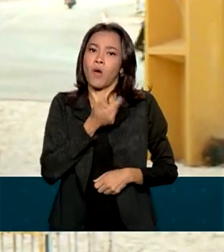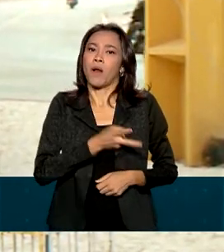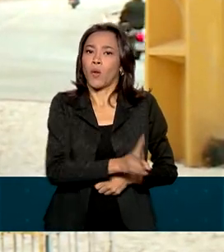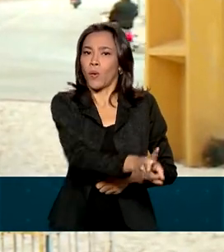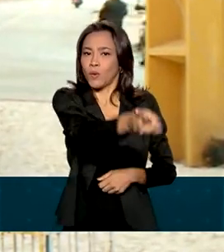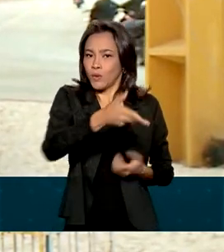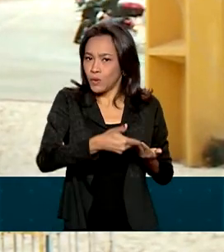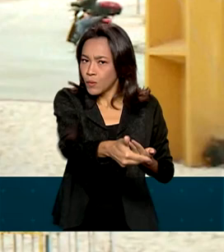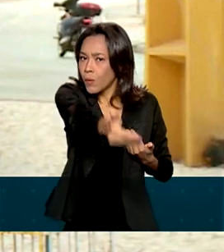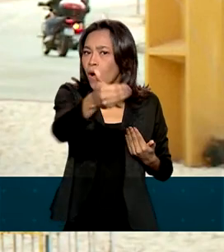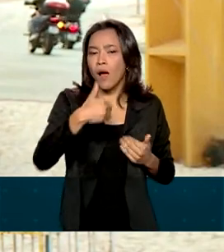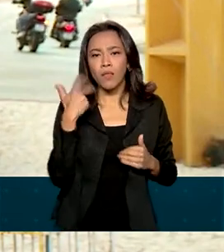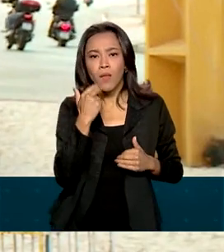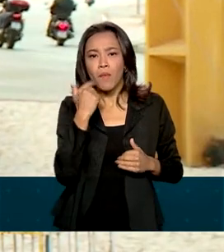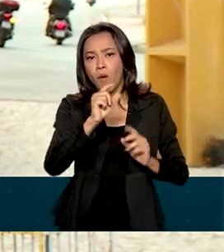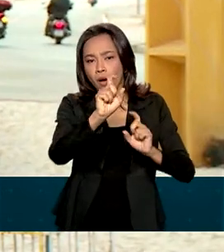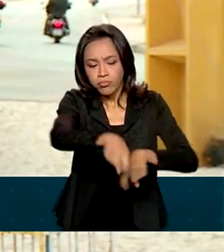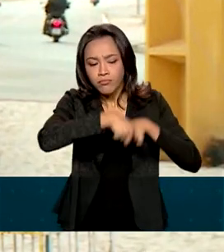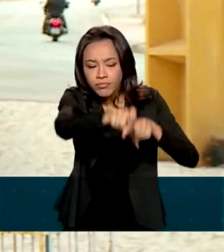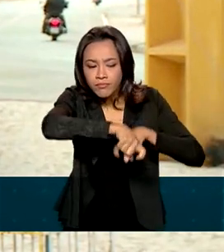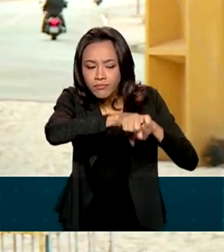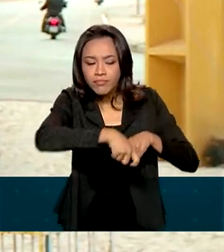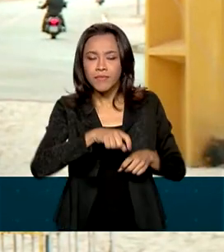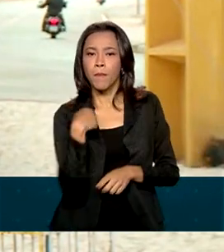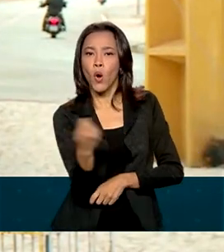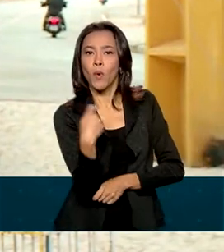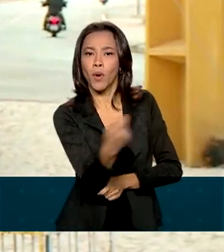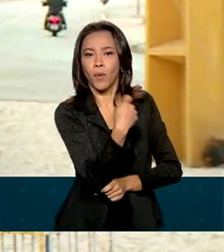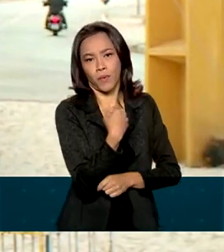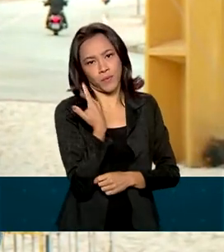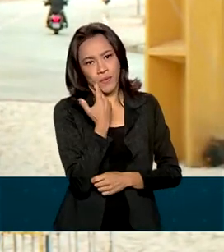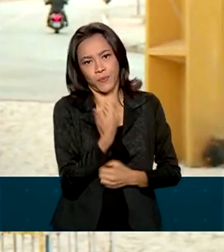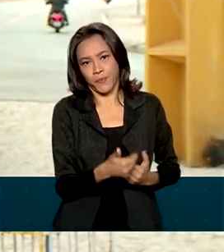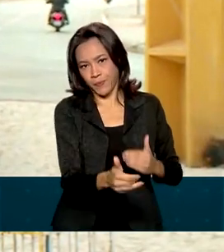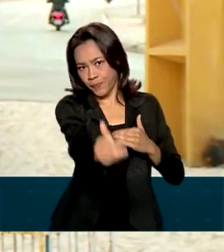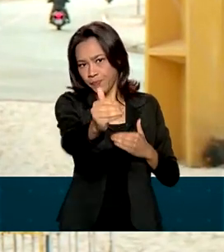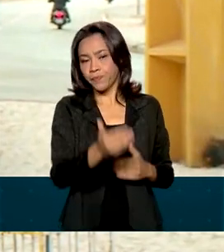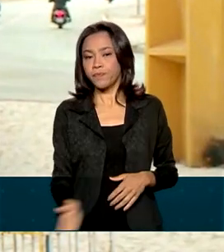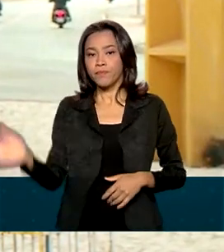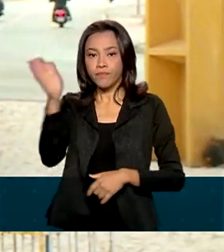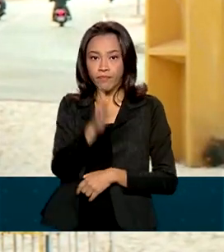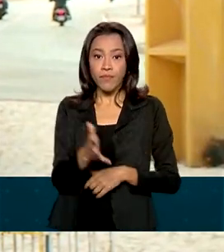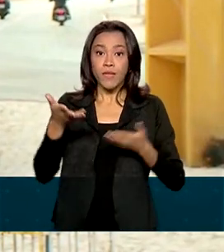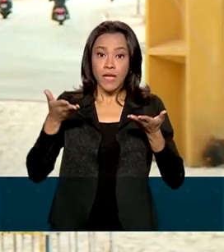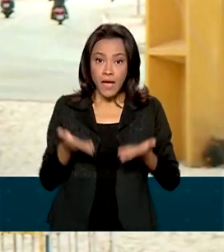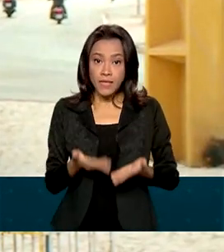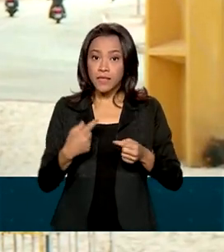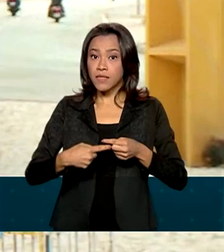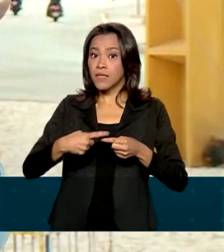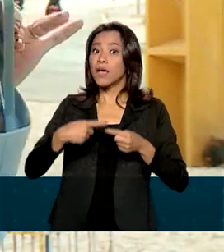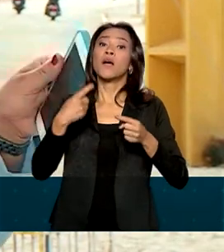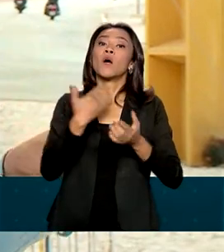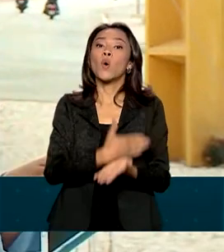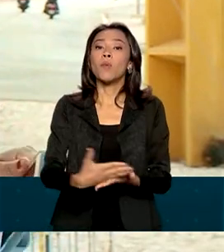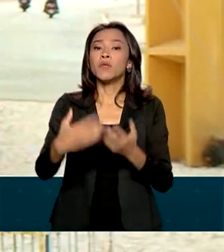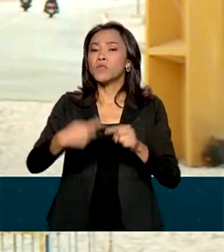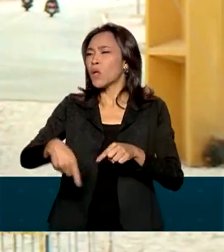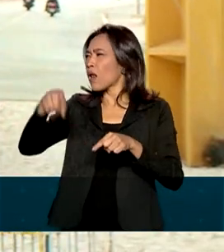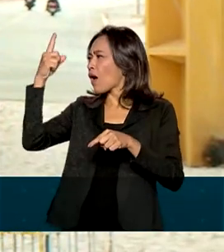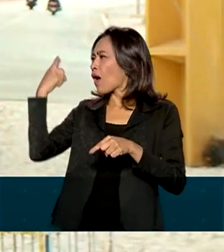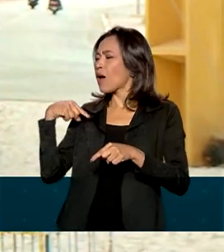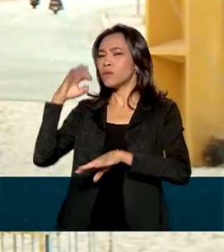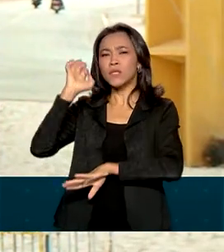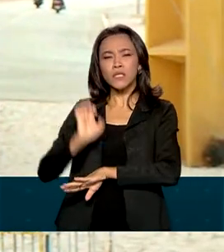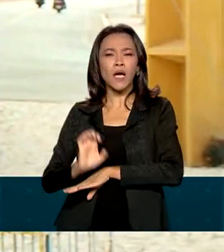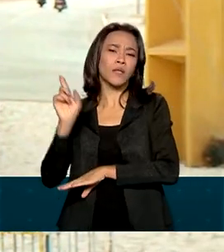funcionando normalmente, para que a agricultura continue funcionando. Bem, essa jornada começou no início da semana lá em São Roque de Minas,